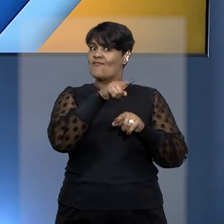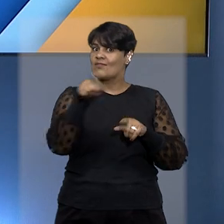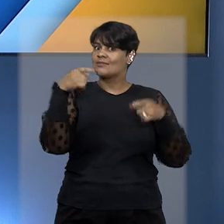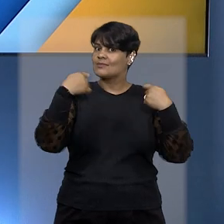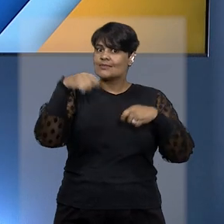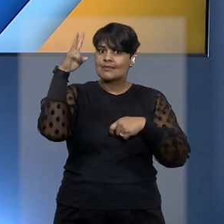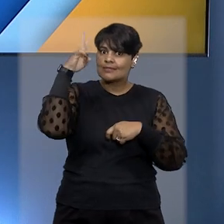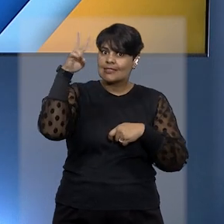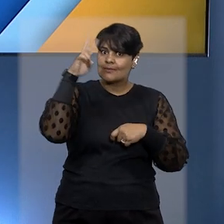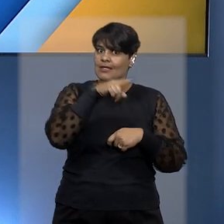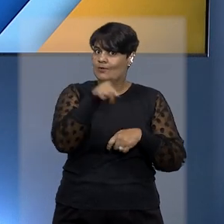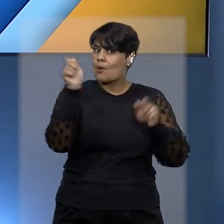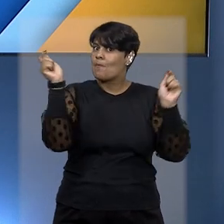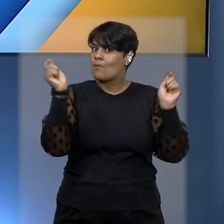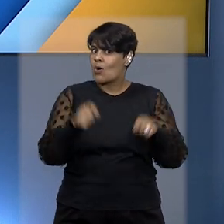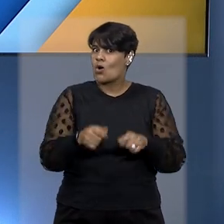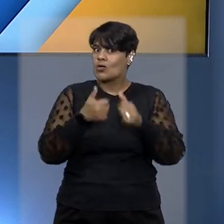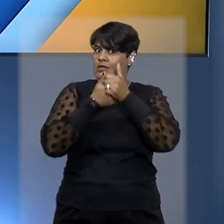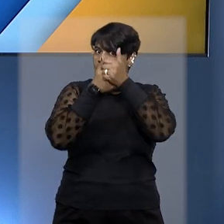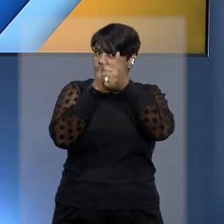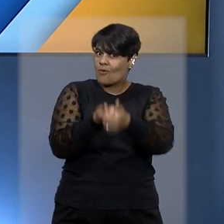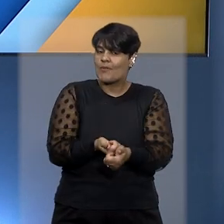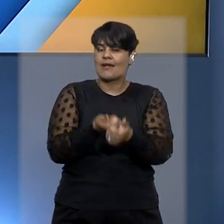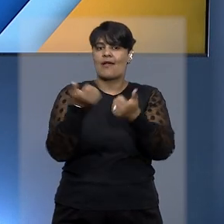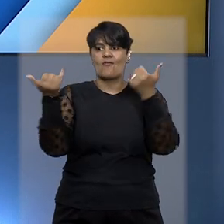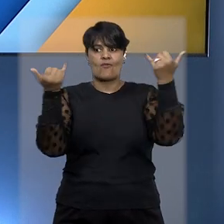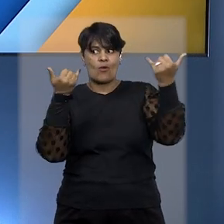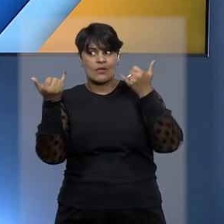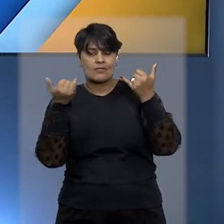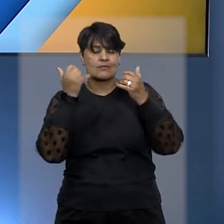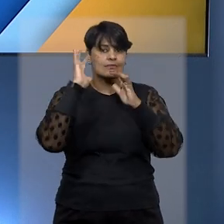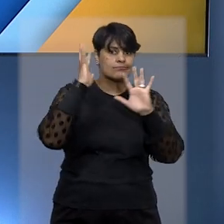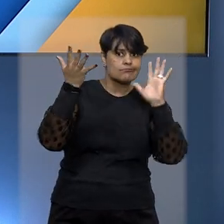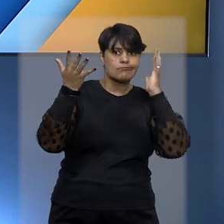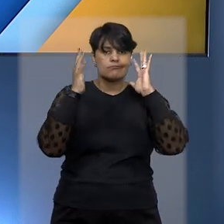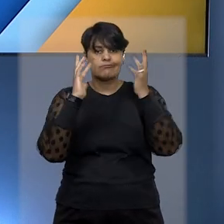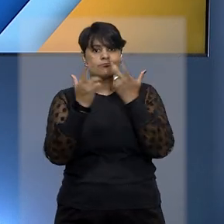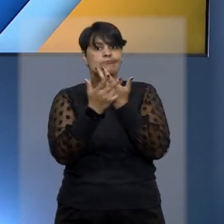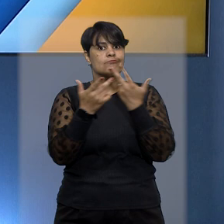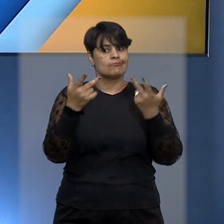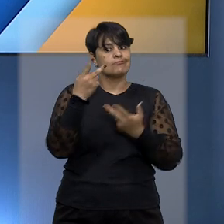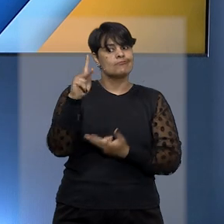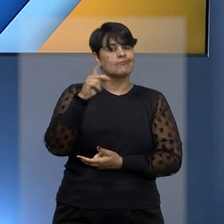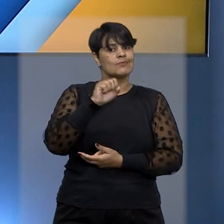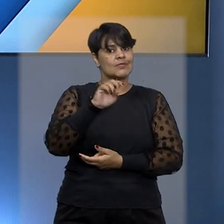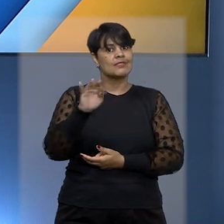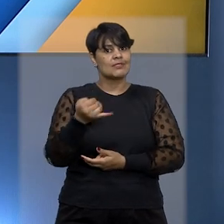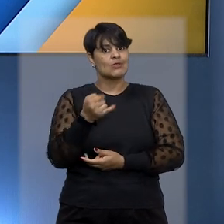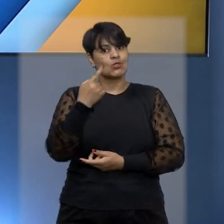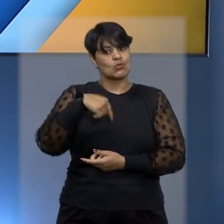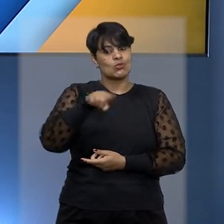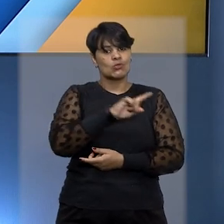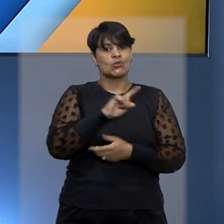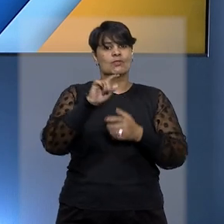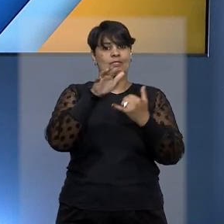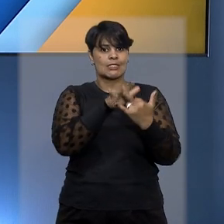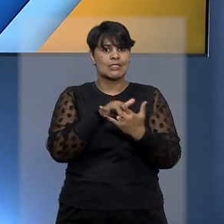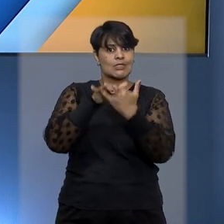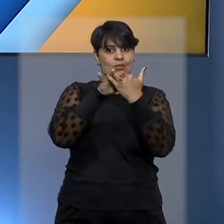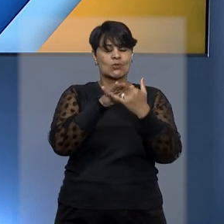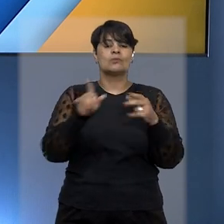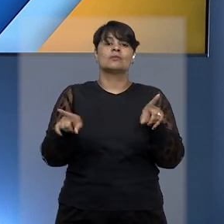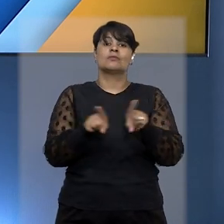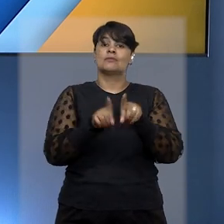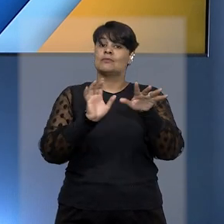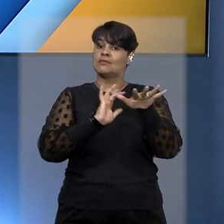esqueça que você pode acompanhar outras decisões e informações do STJ no nosso canal do YouTube, nas